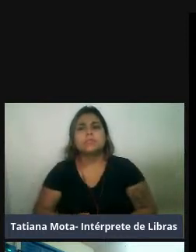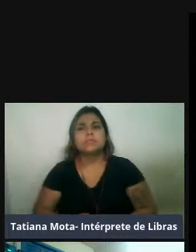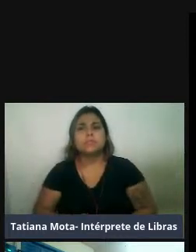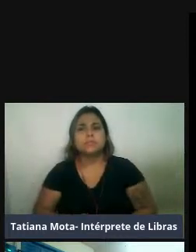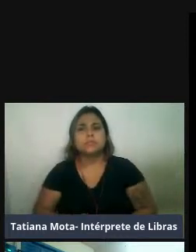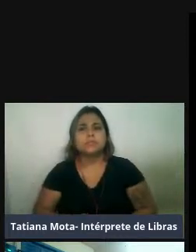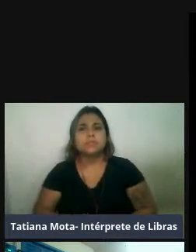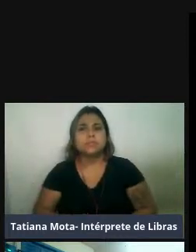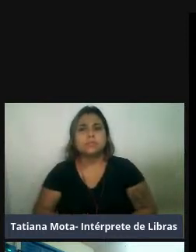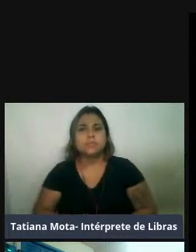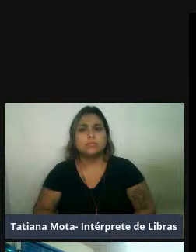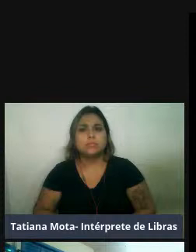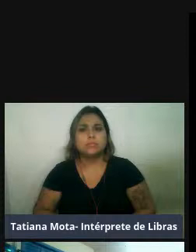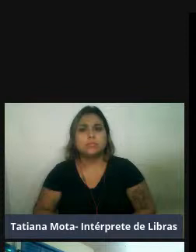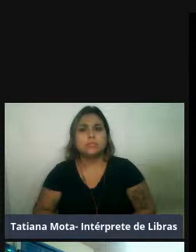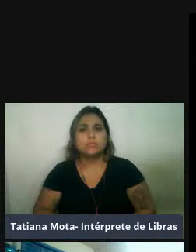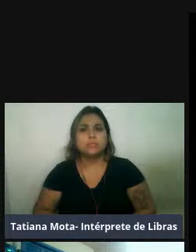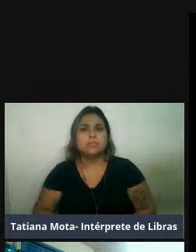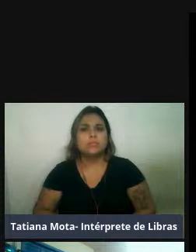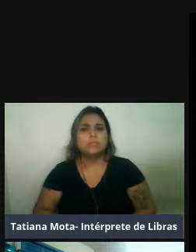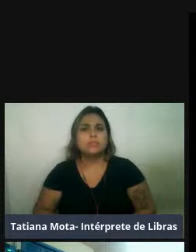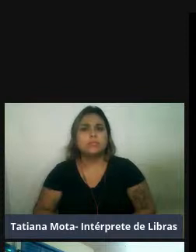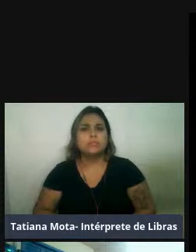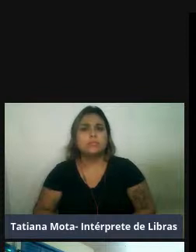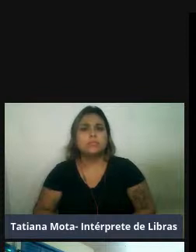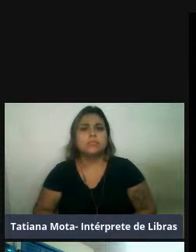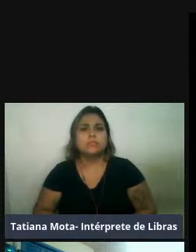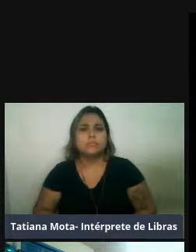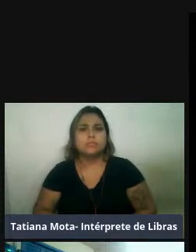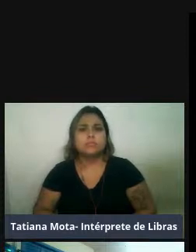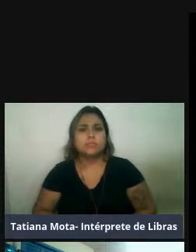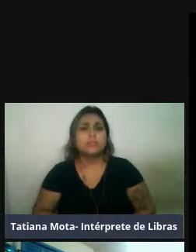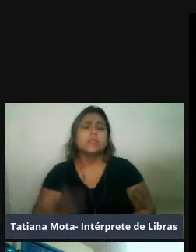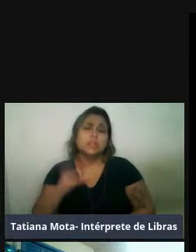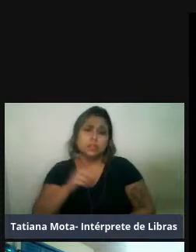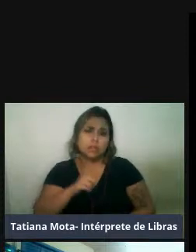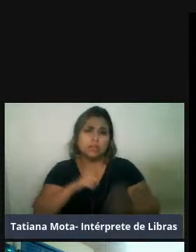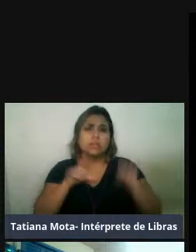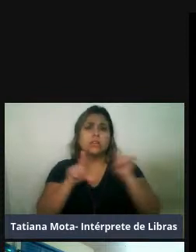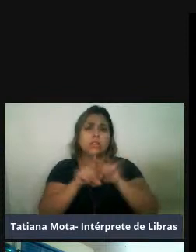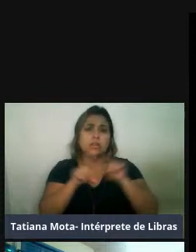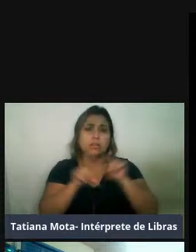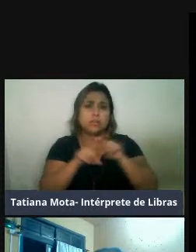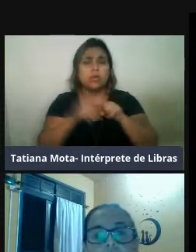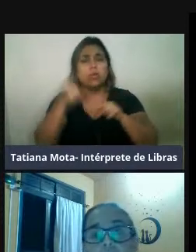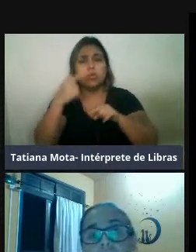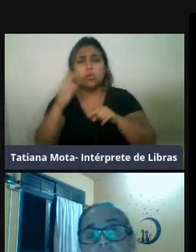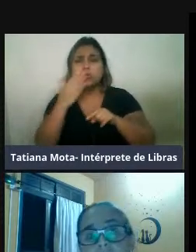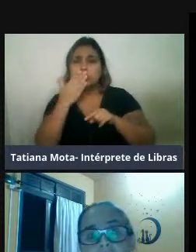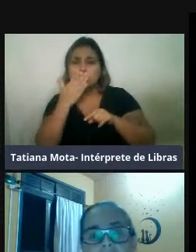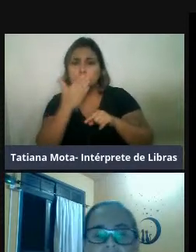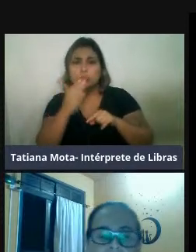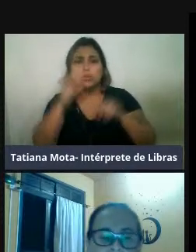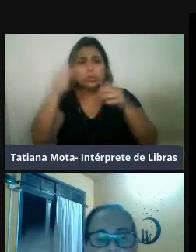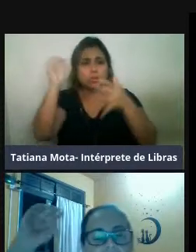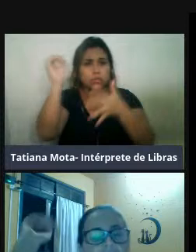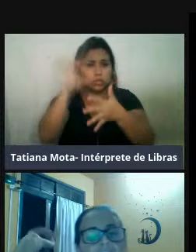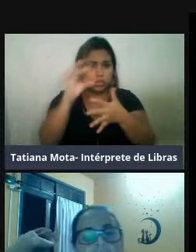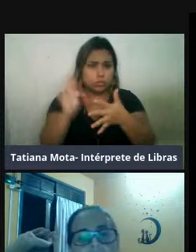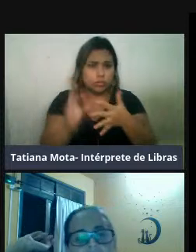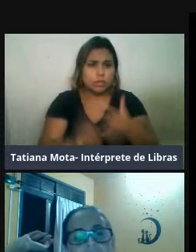Algumas espécies também bem interessantes dessa família, né, do ponto de vista da